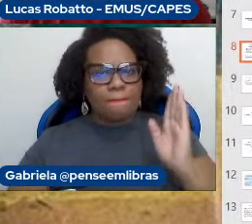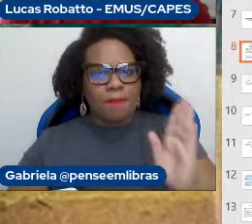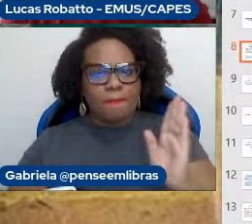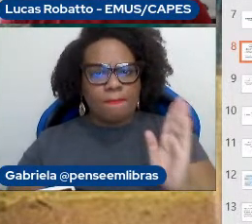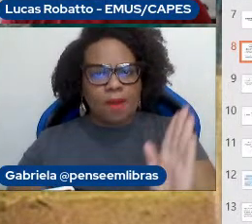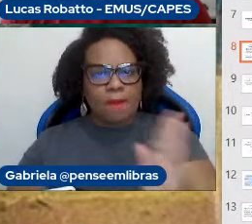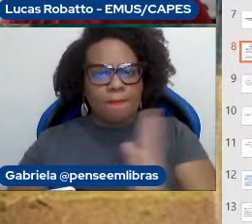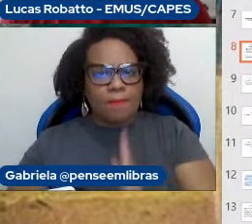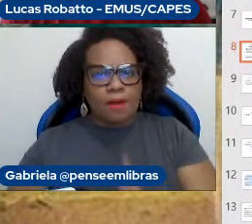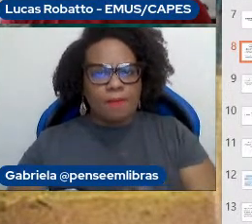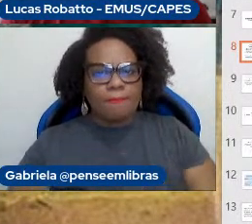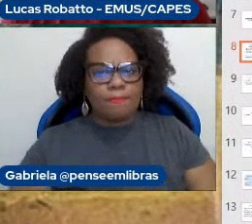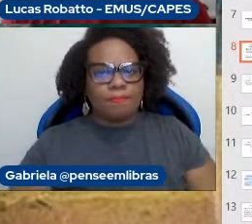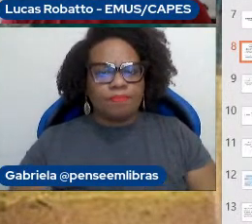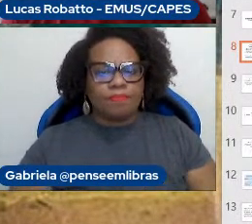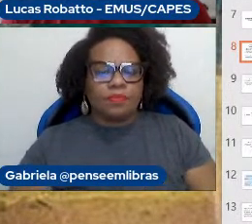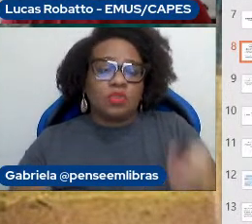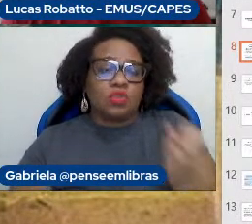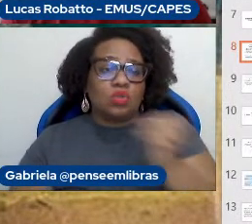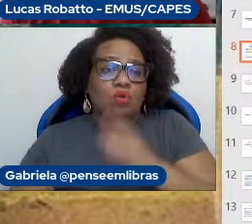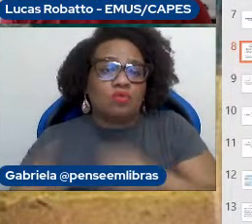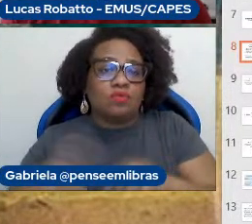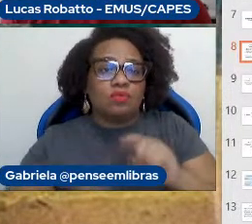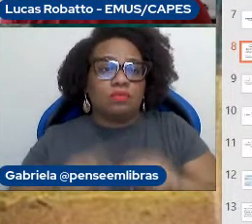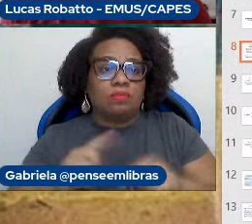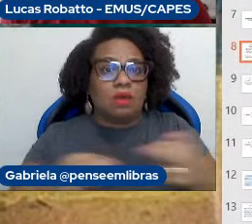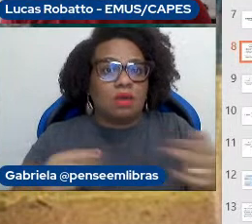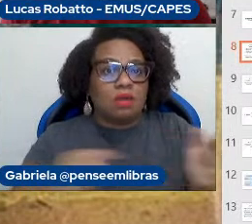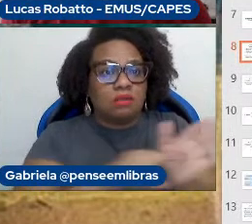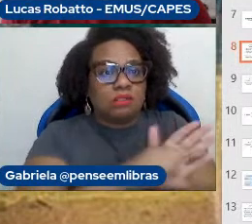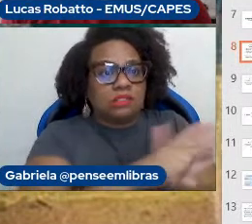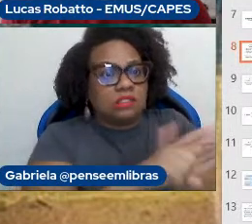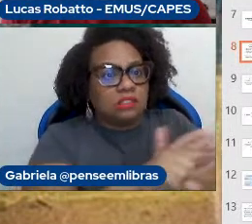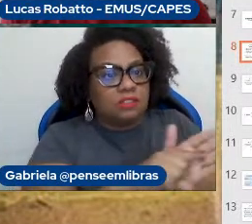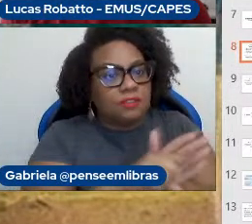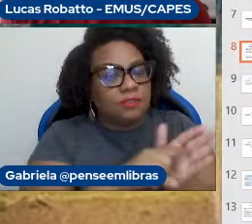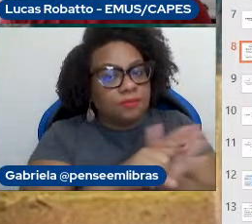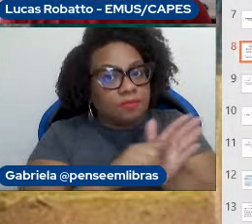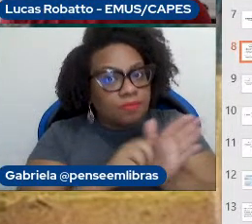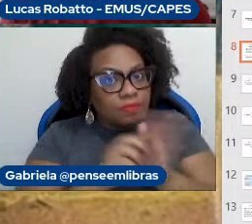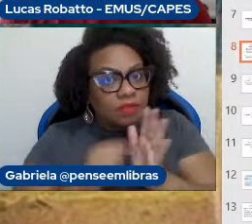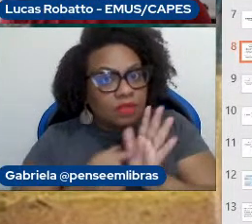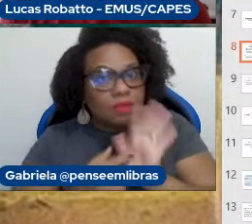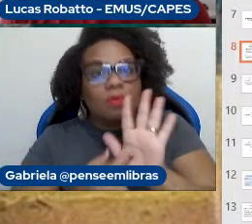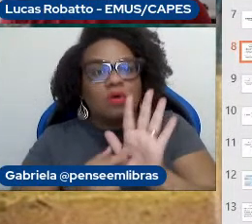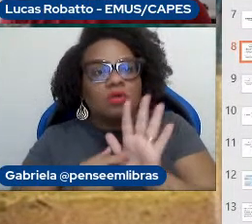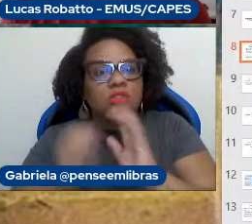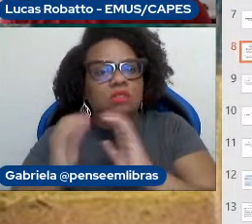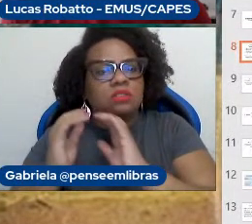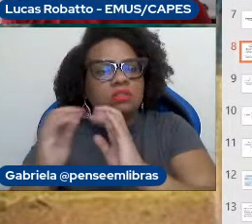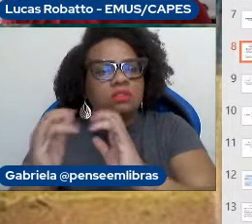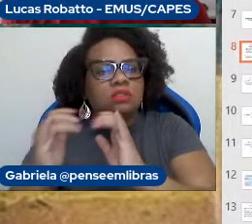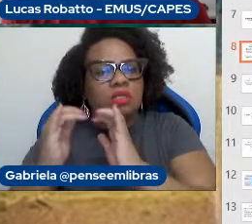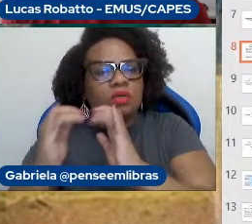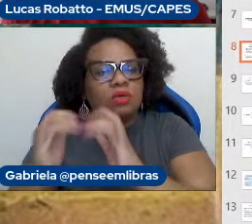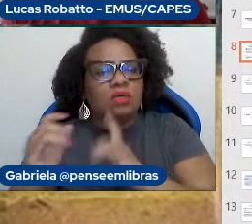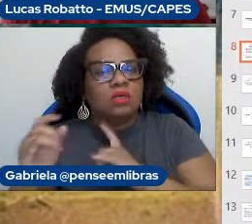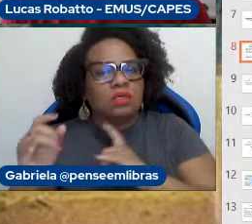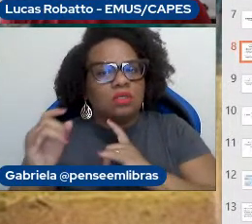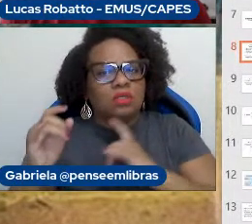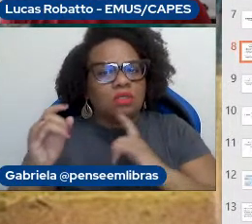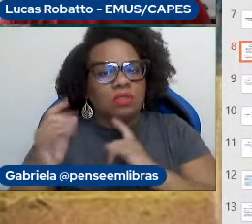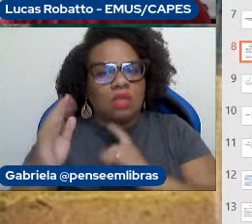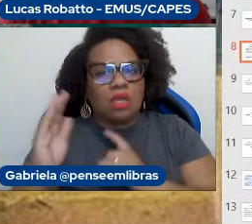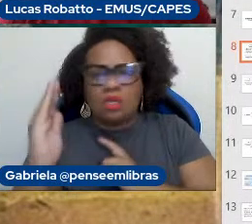novos aparelhos de investigação que mostram que os neurônios chamados espelhos estão envolvidos.